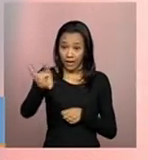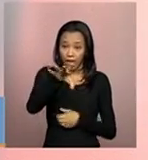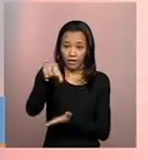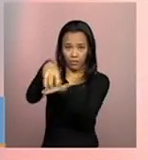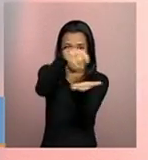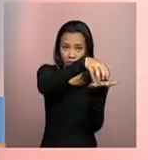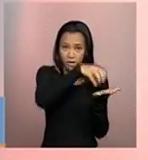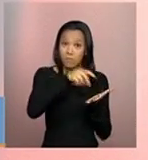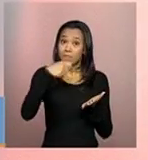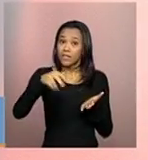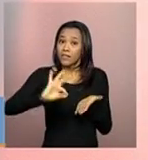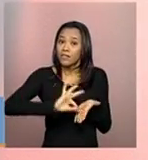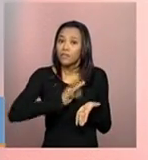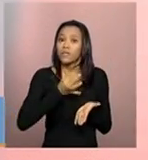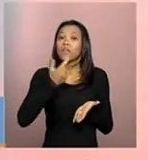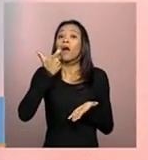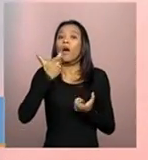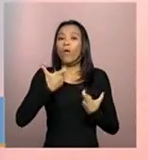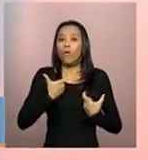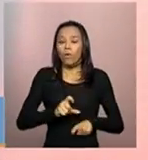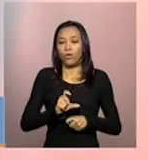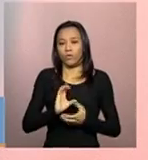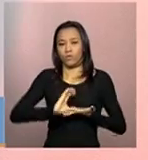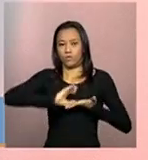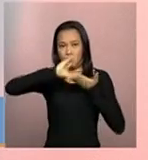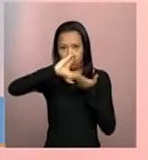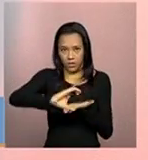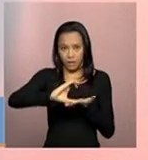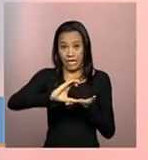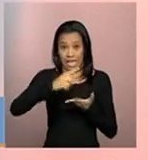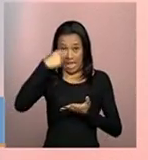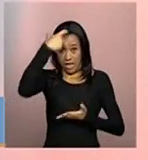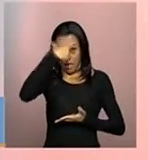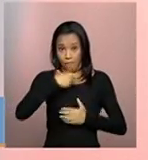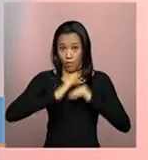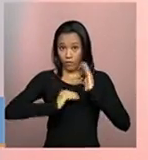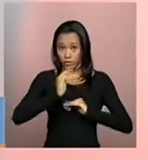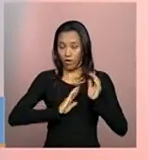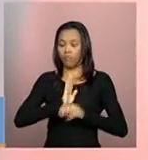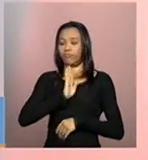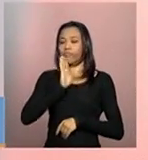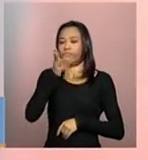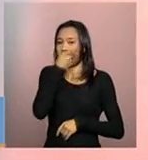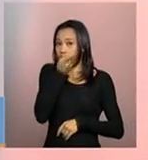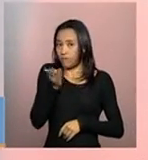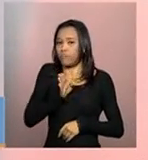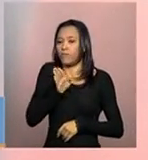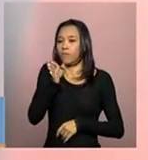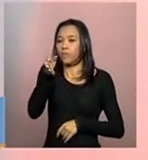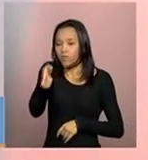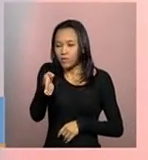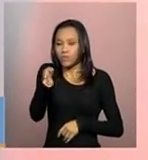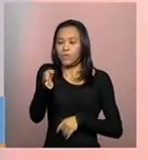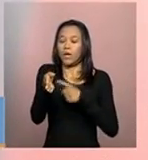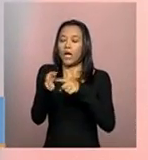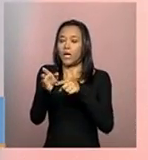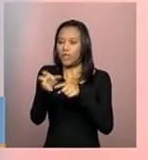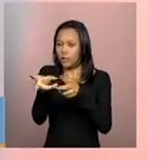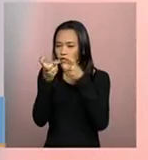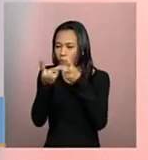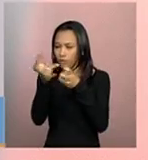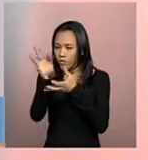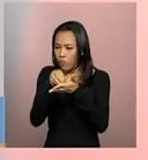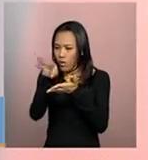e depois que esse técnico que fez a visita chegar no órgão gestor, for para frente do computador, que acessar